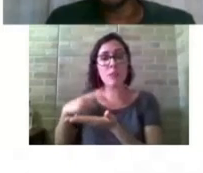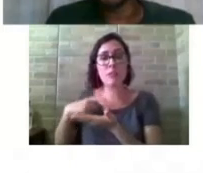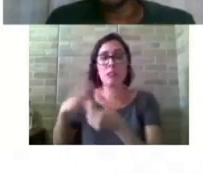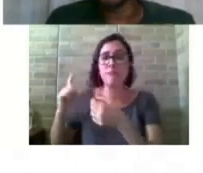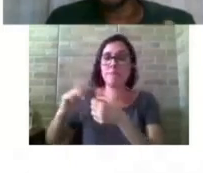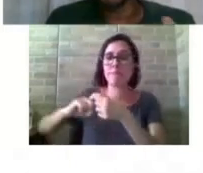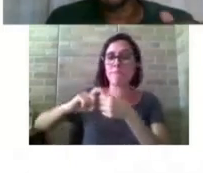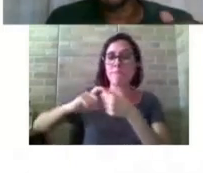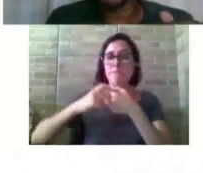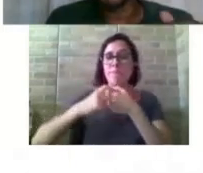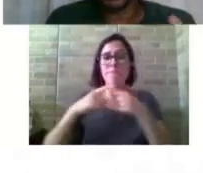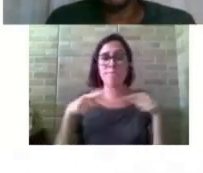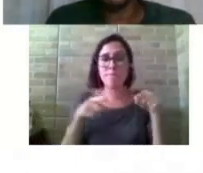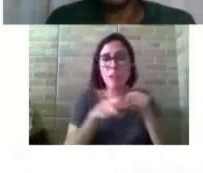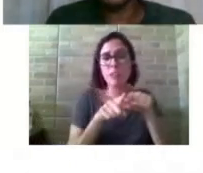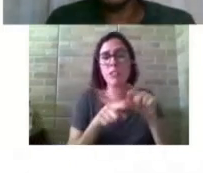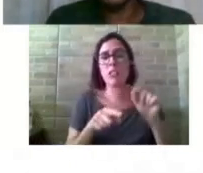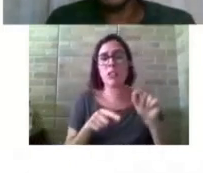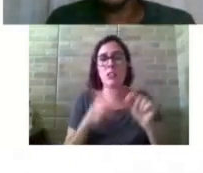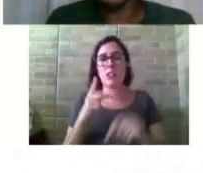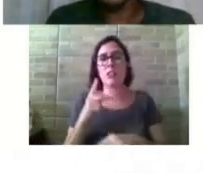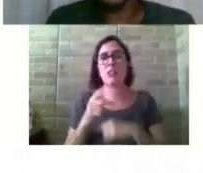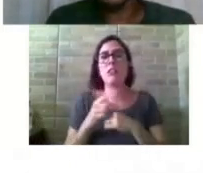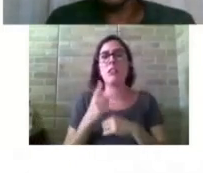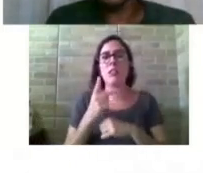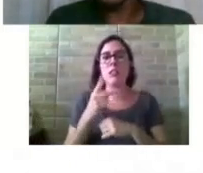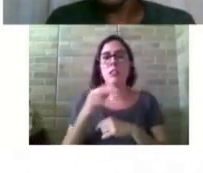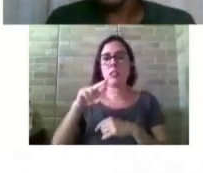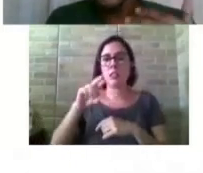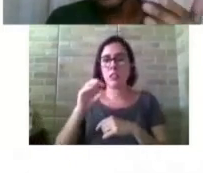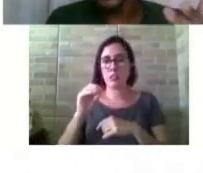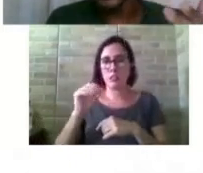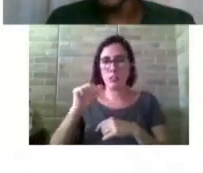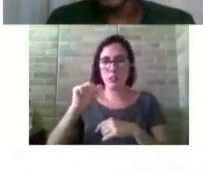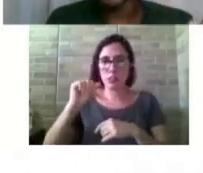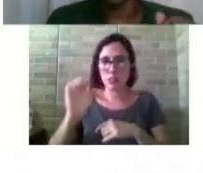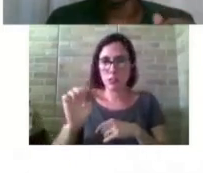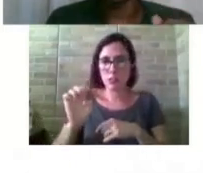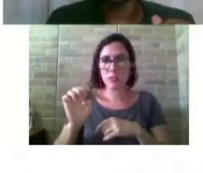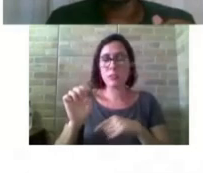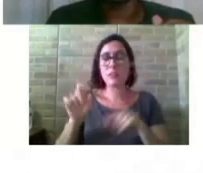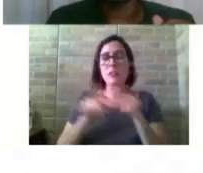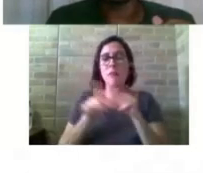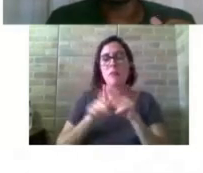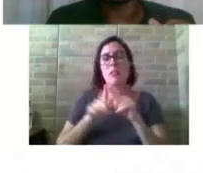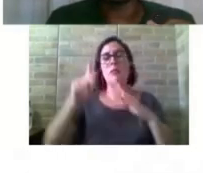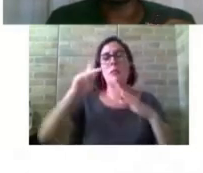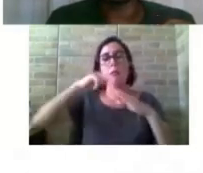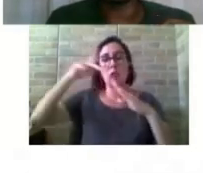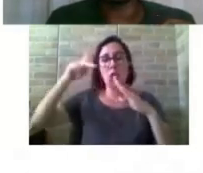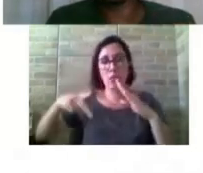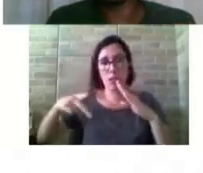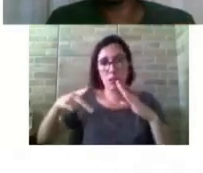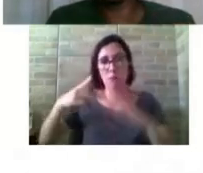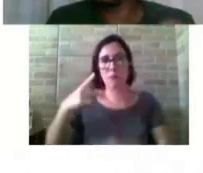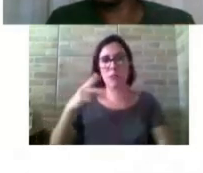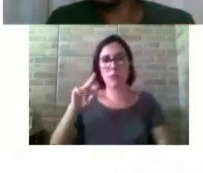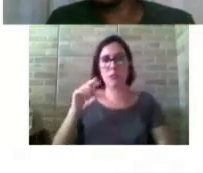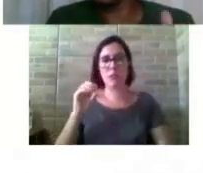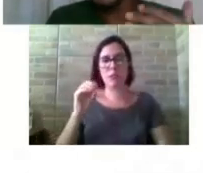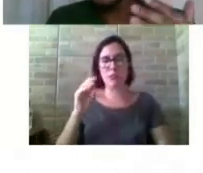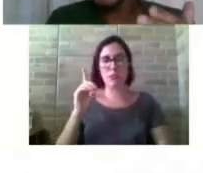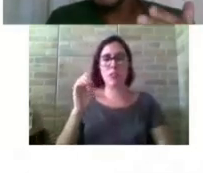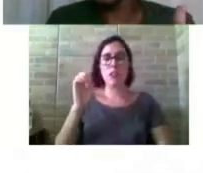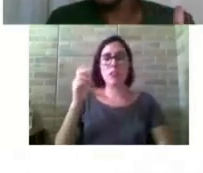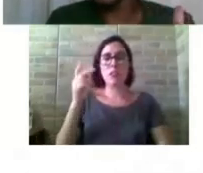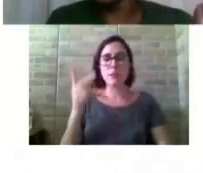Proreitoria de Pessoas e a Prodep, um programa de cursos que